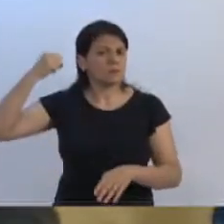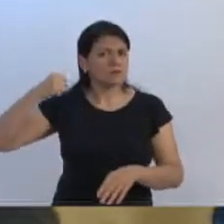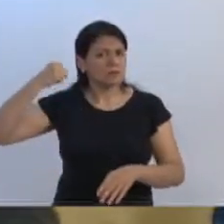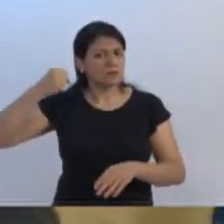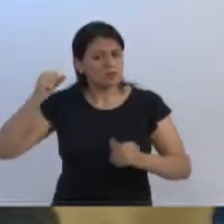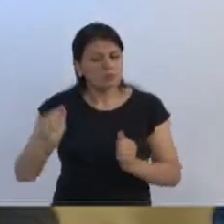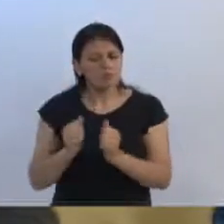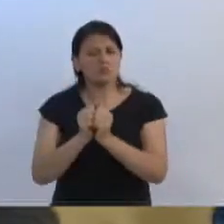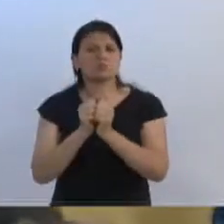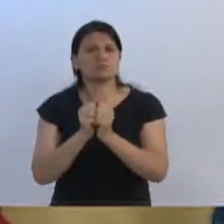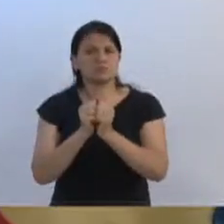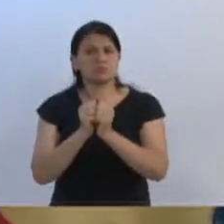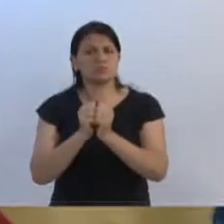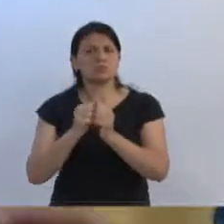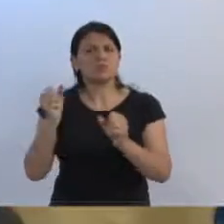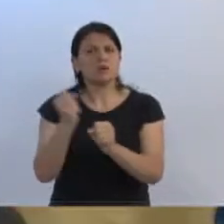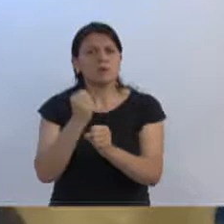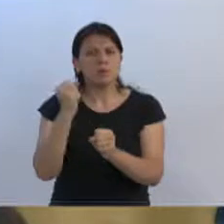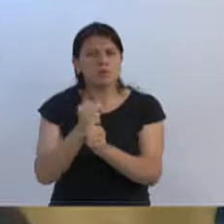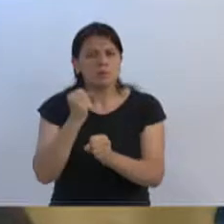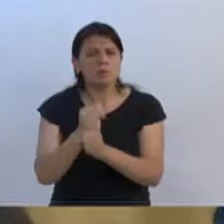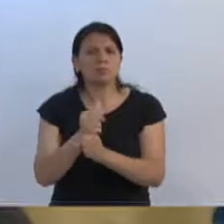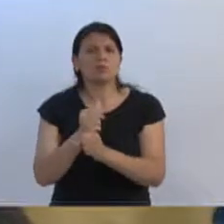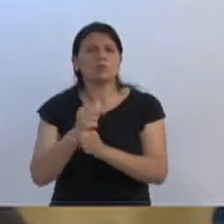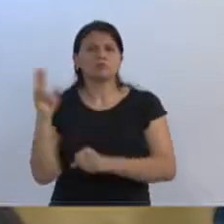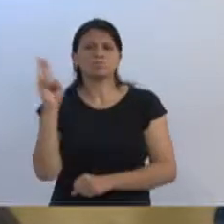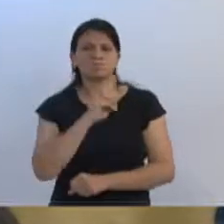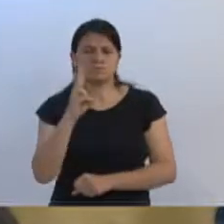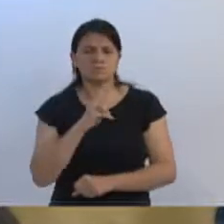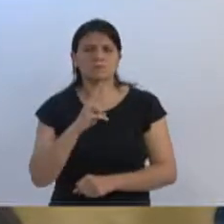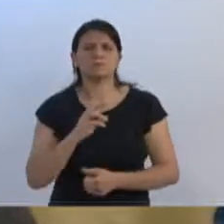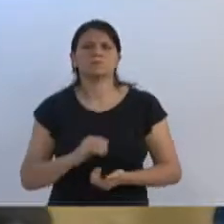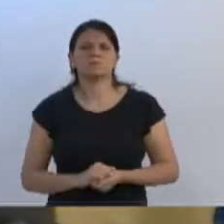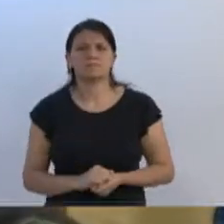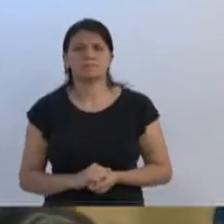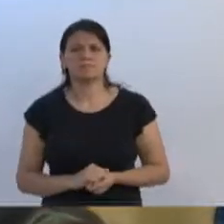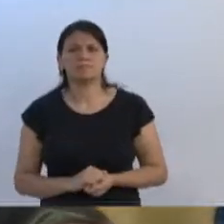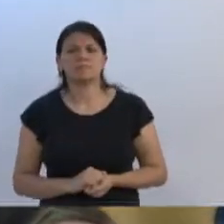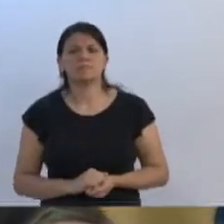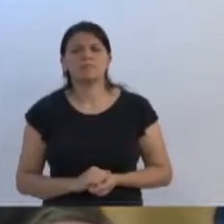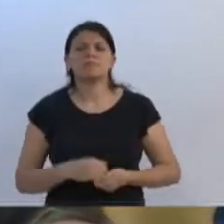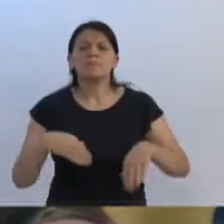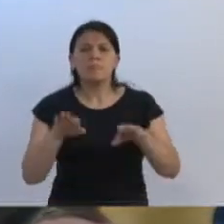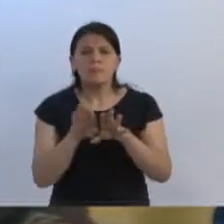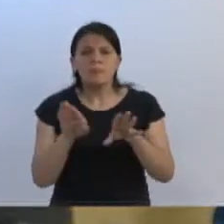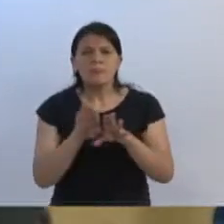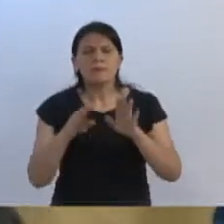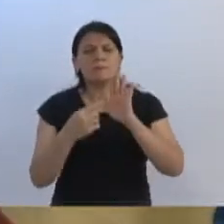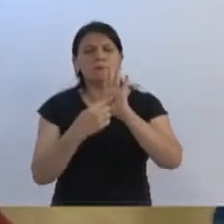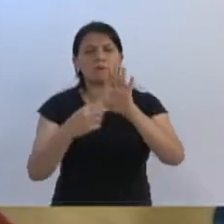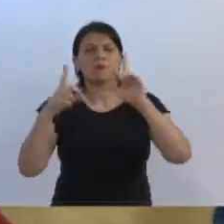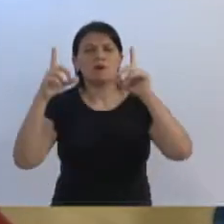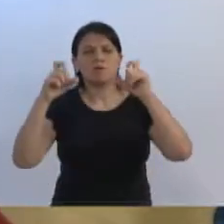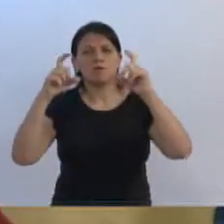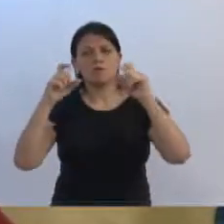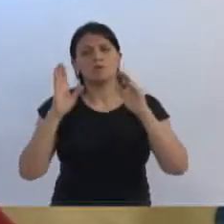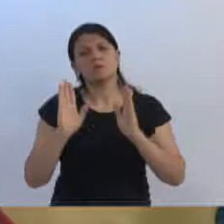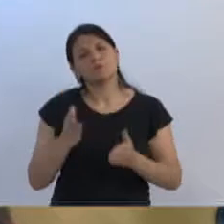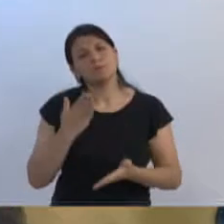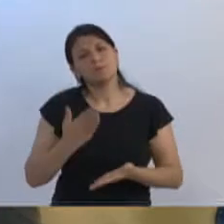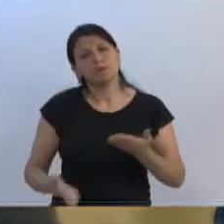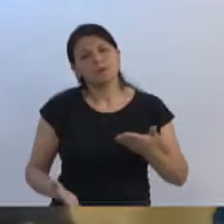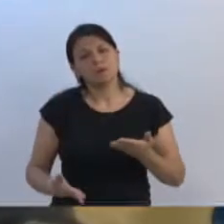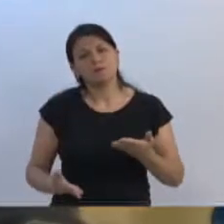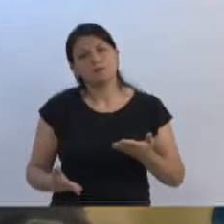Educação do Estado para que essa obra venha a ser reformada em caráter emergencial. Depois eu queria, com a Alice, soltar essas fotos ali, que hoje perdemos um